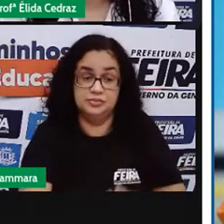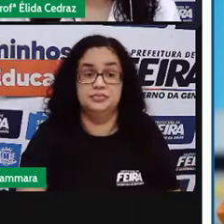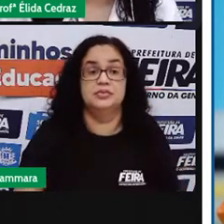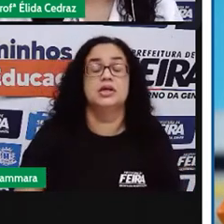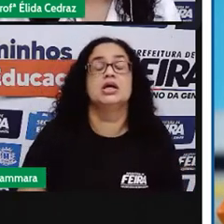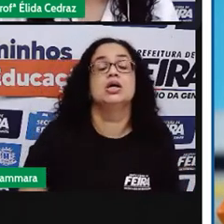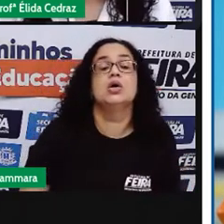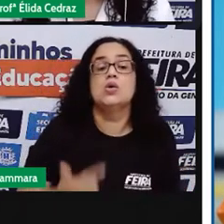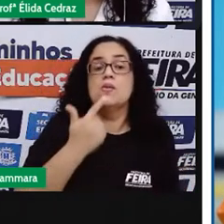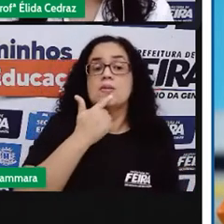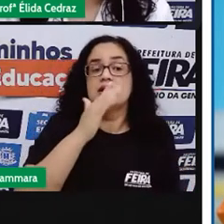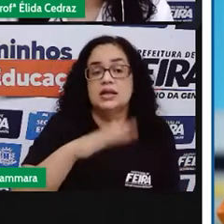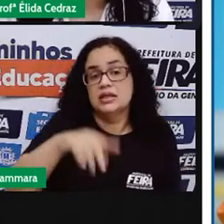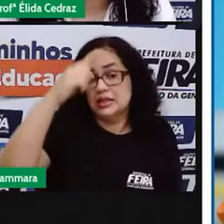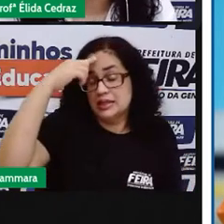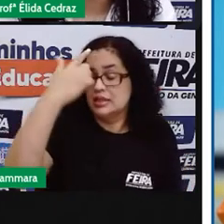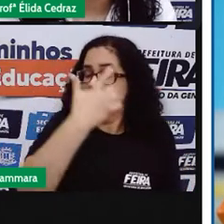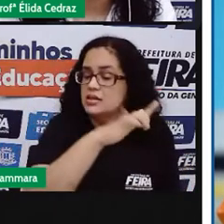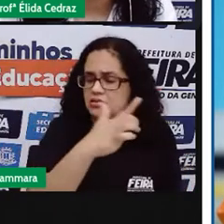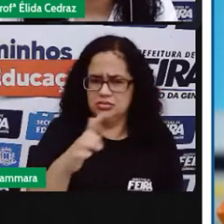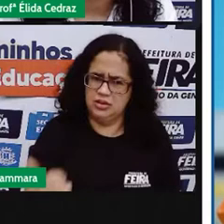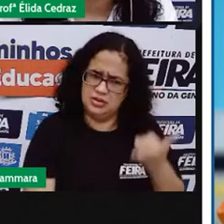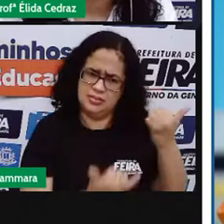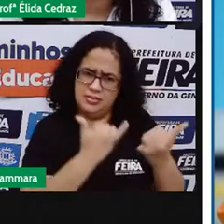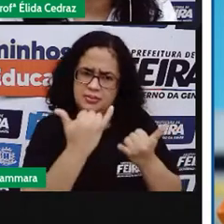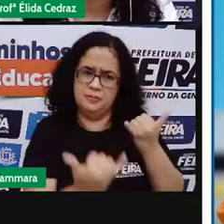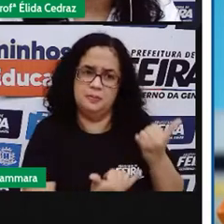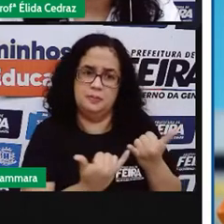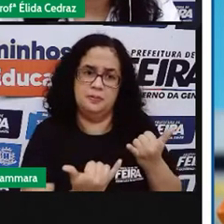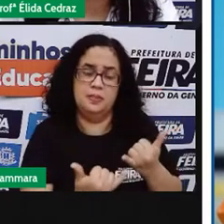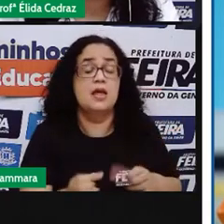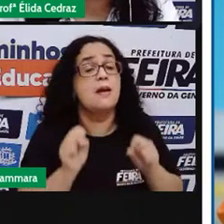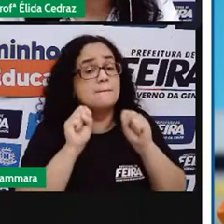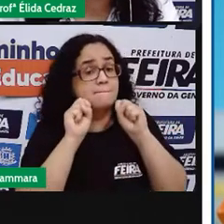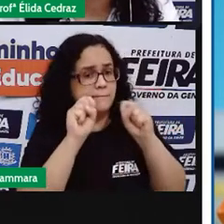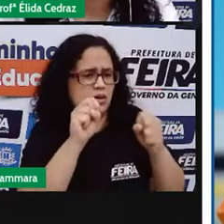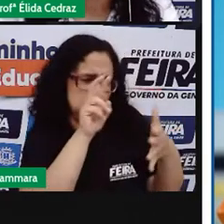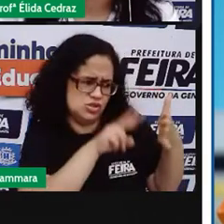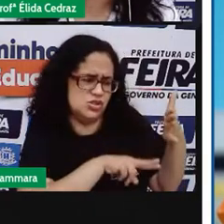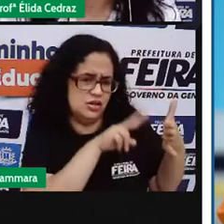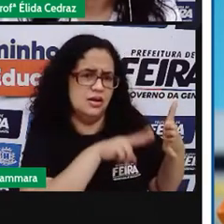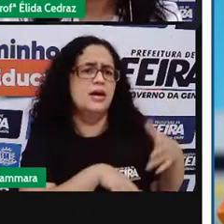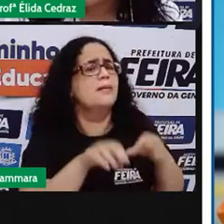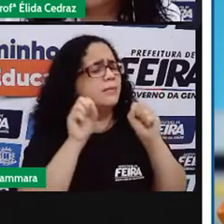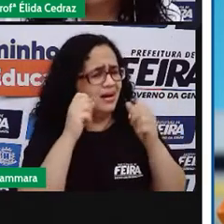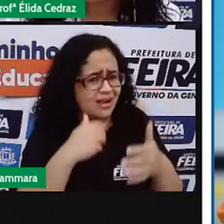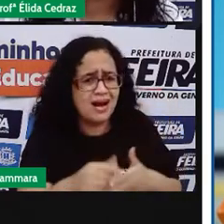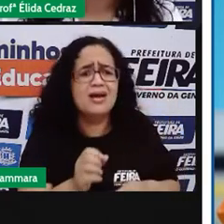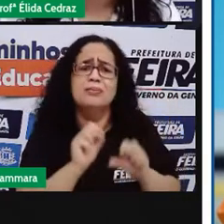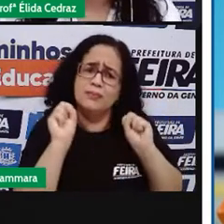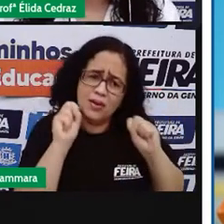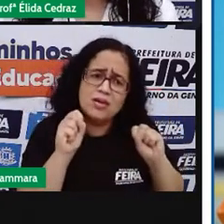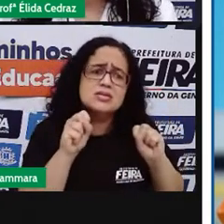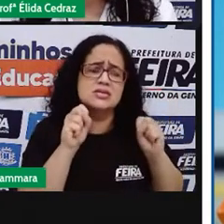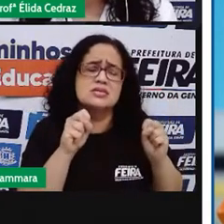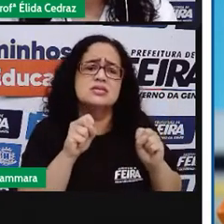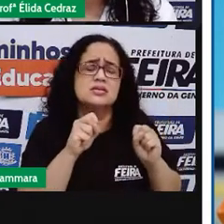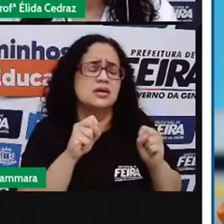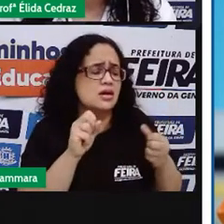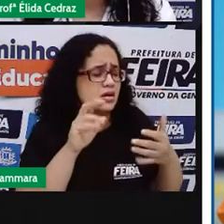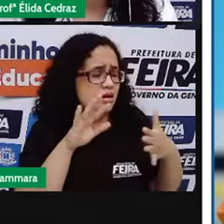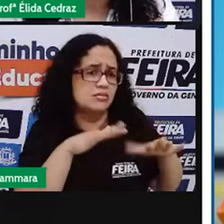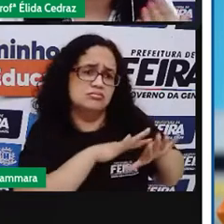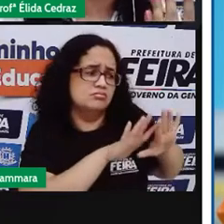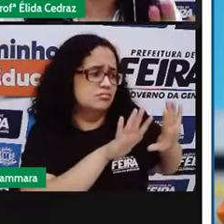Uma criança que não tem brinquedos para doar, pode ler esse anúncio? Claro. Pode